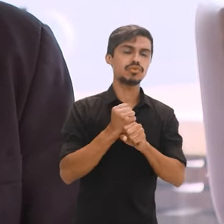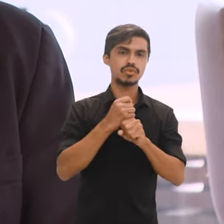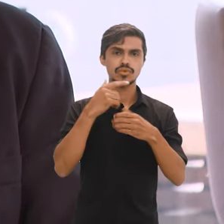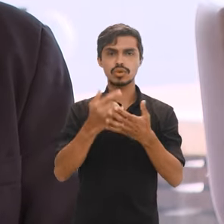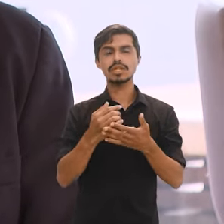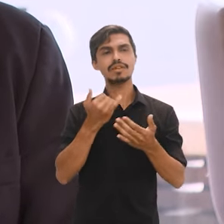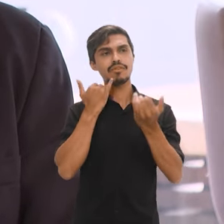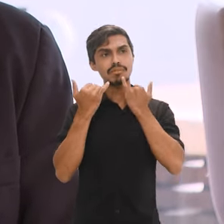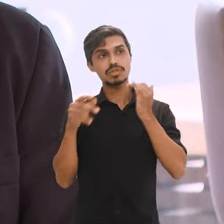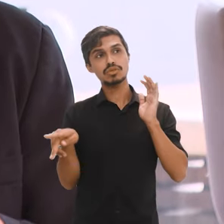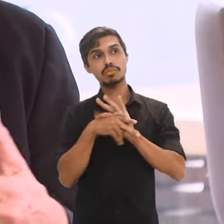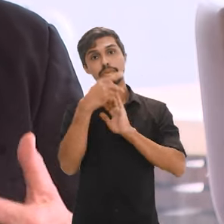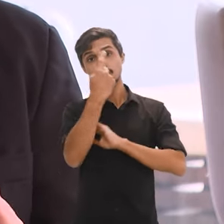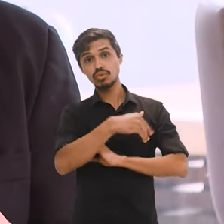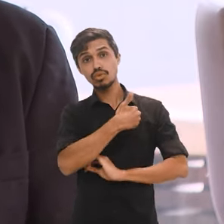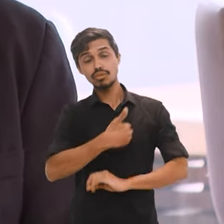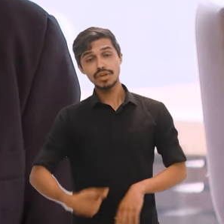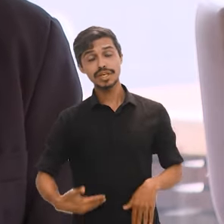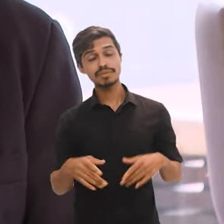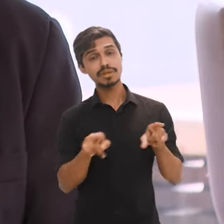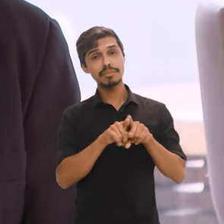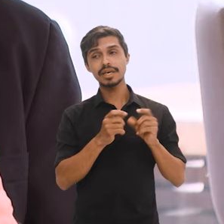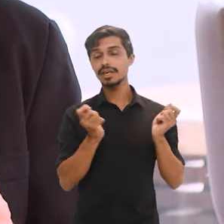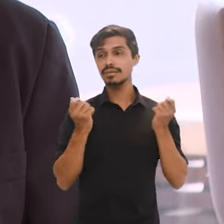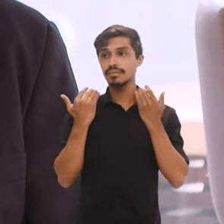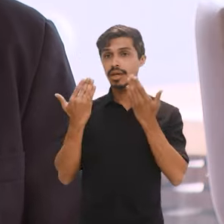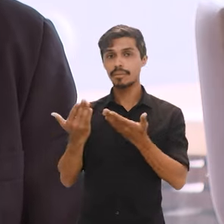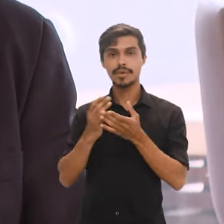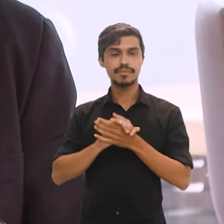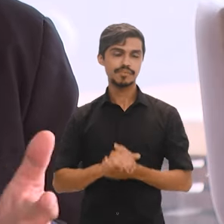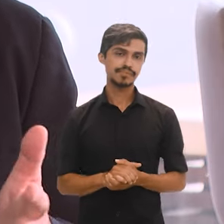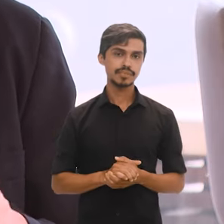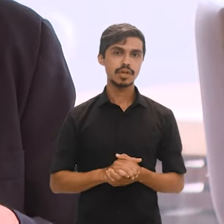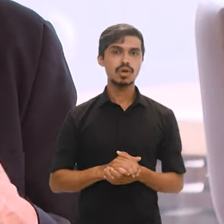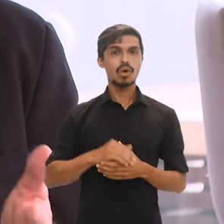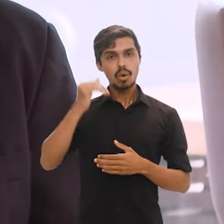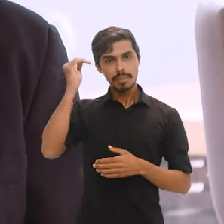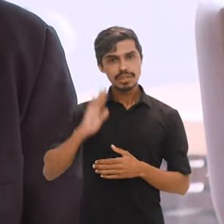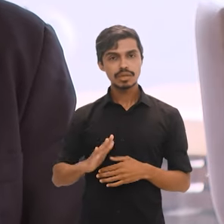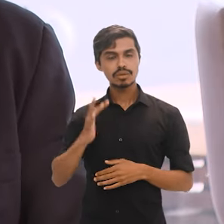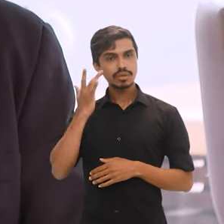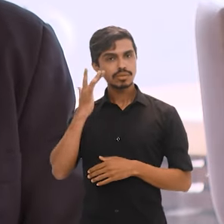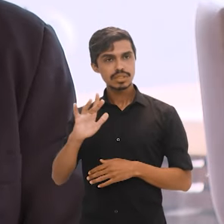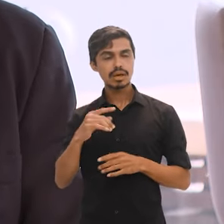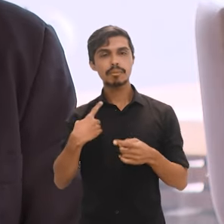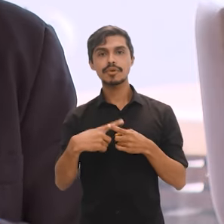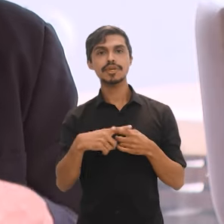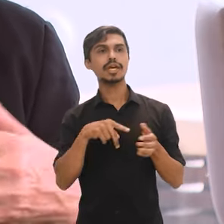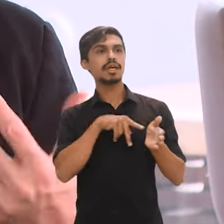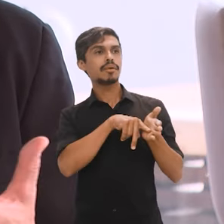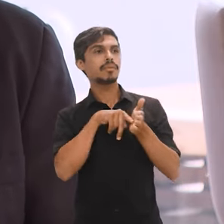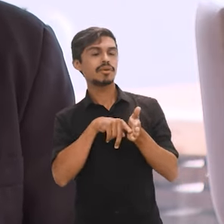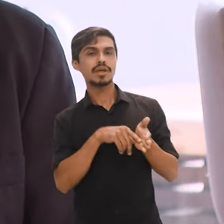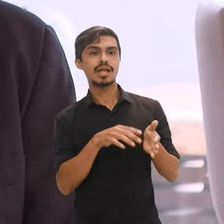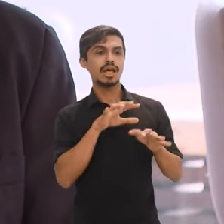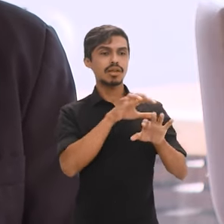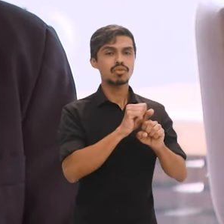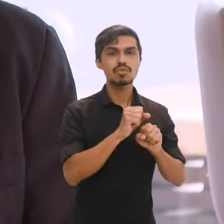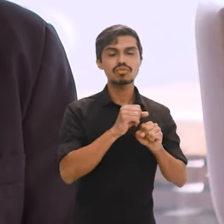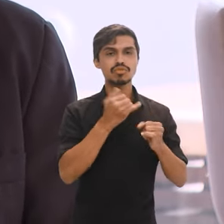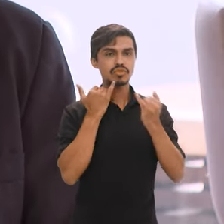brasileiro presta. Por exemplo, o cidadão brasileiro, ele não sabe, até porque não tem acesso informação de forma tão